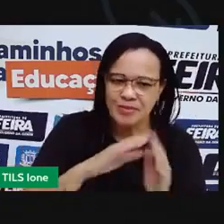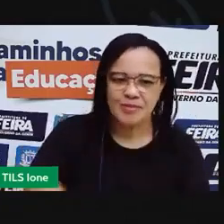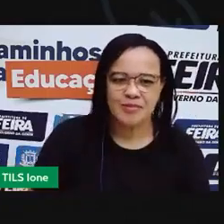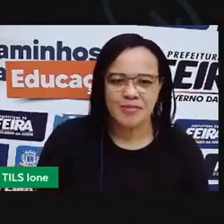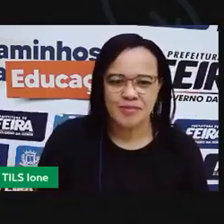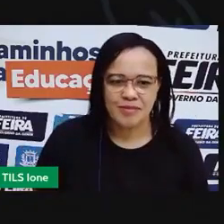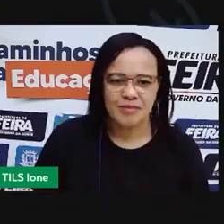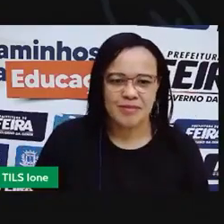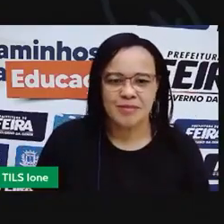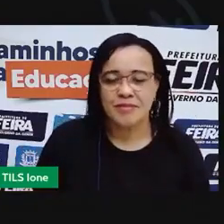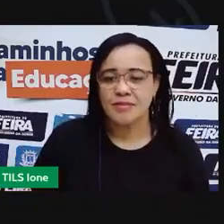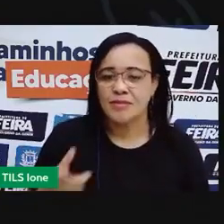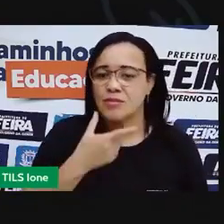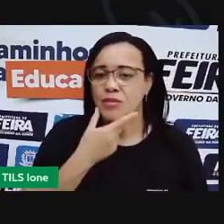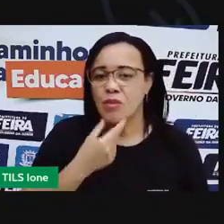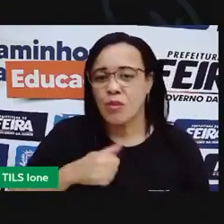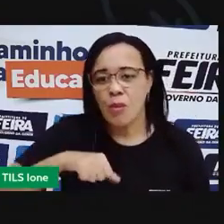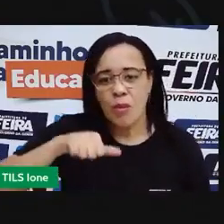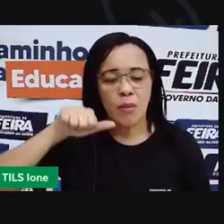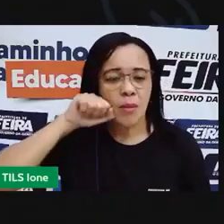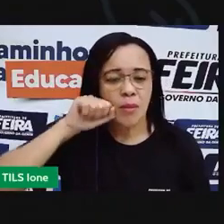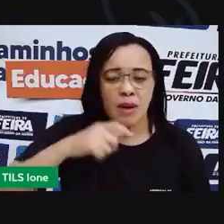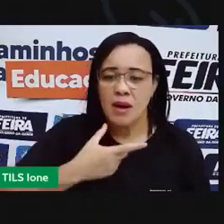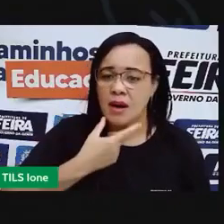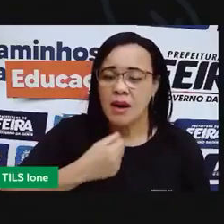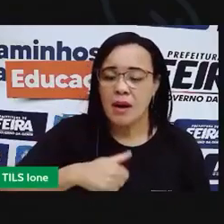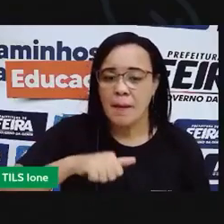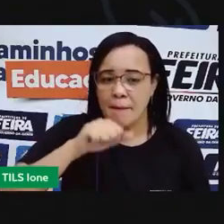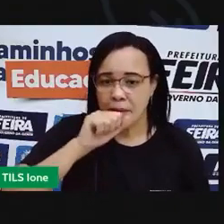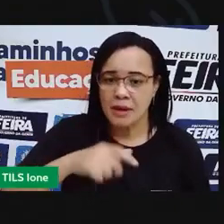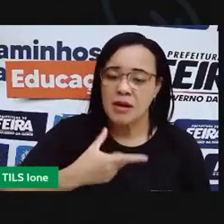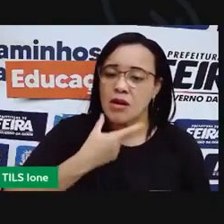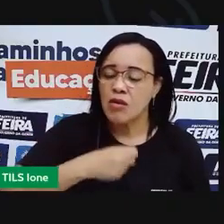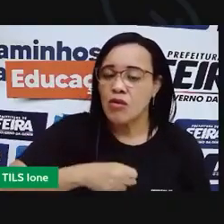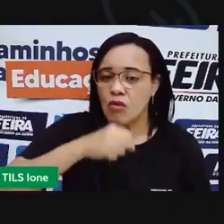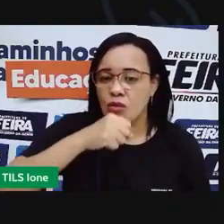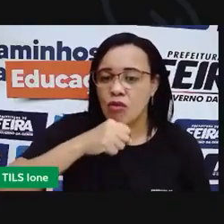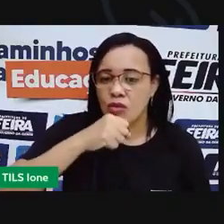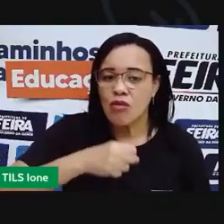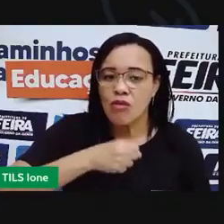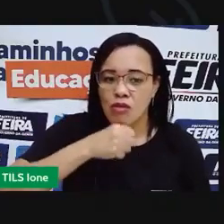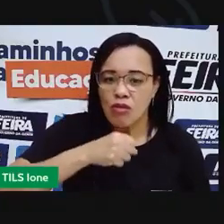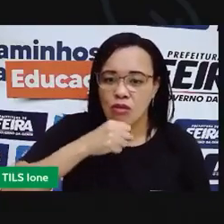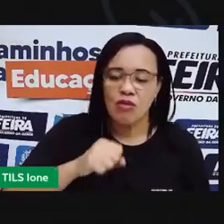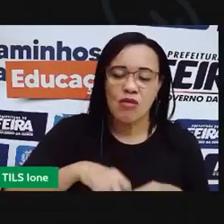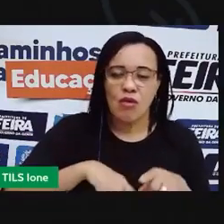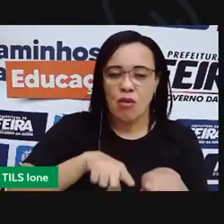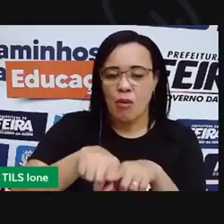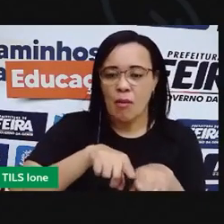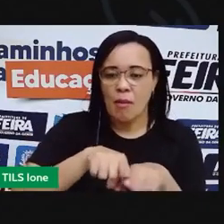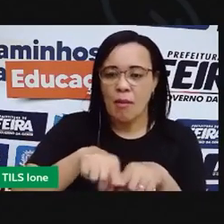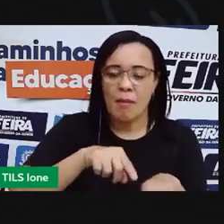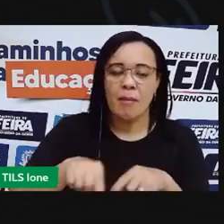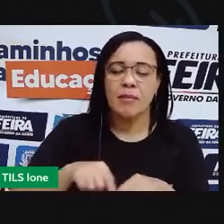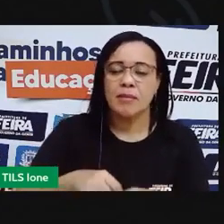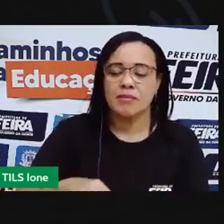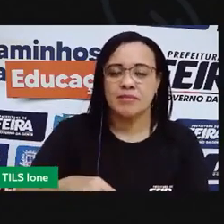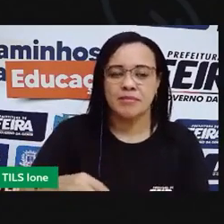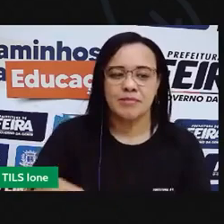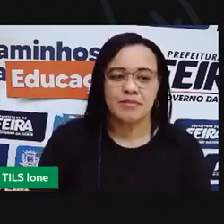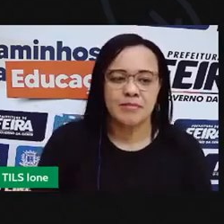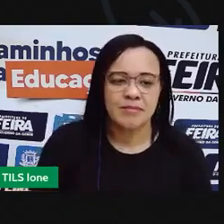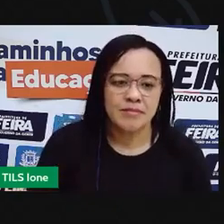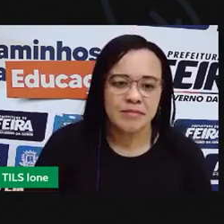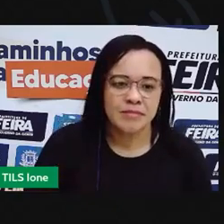os avós, os pais, os parentes, os primos, o piano, a afa e o mundo.